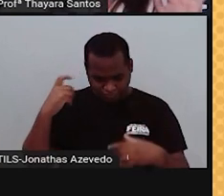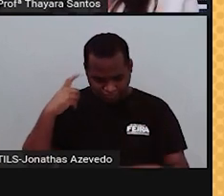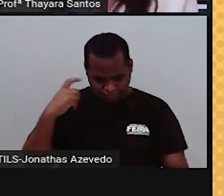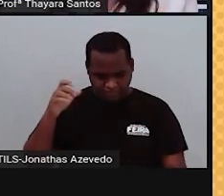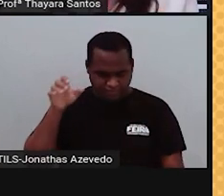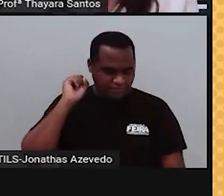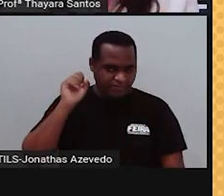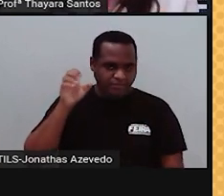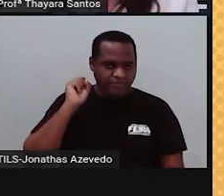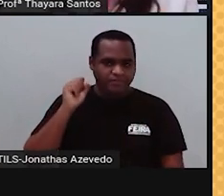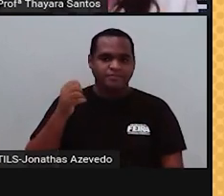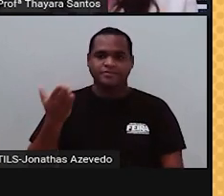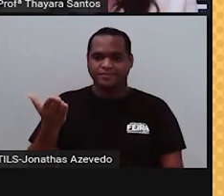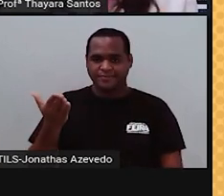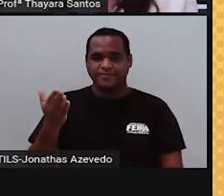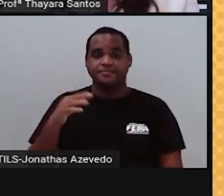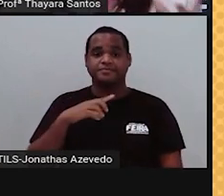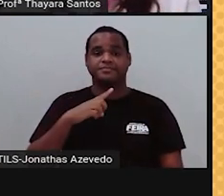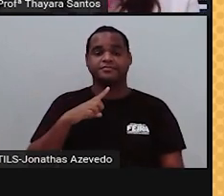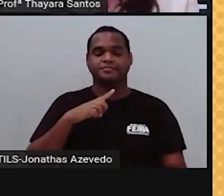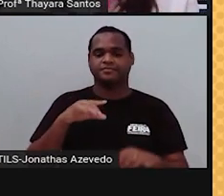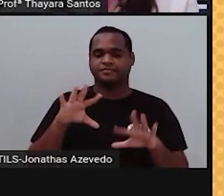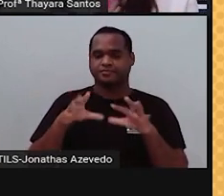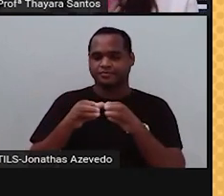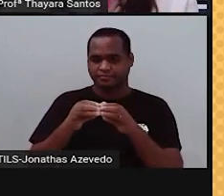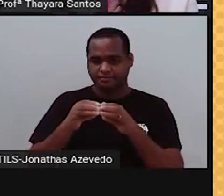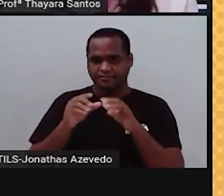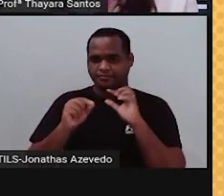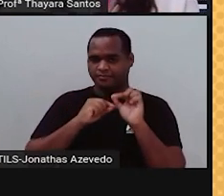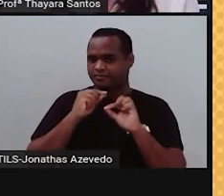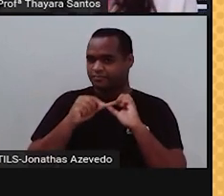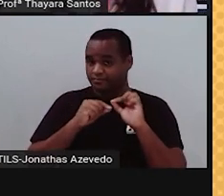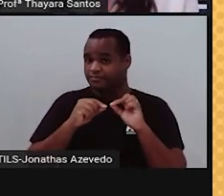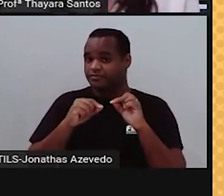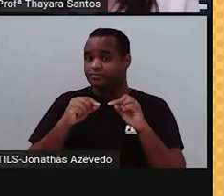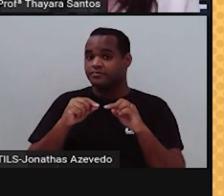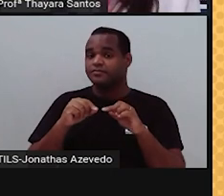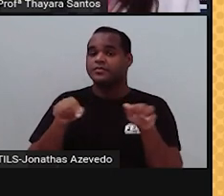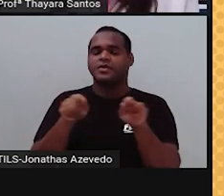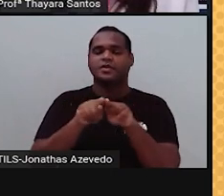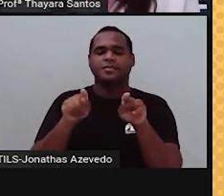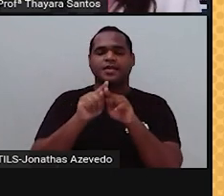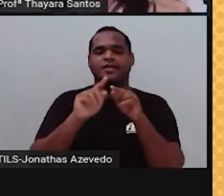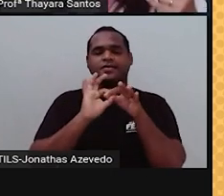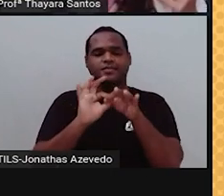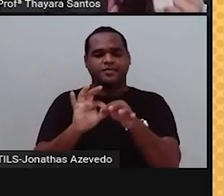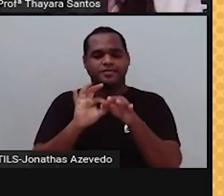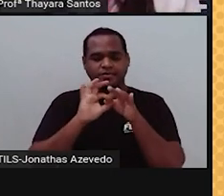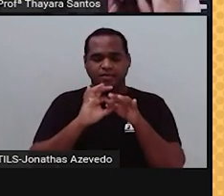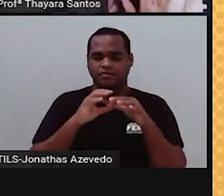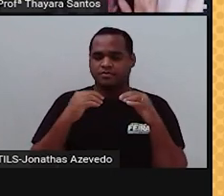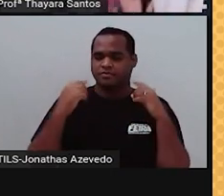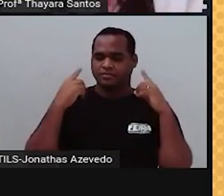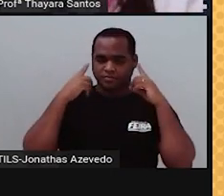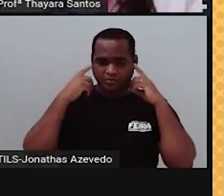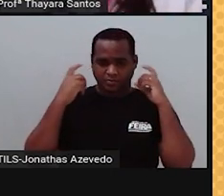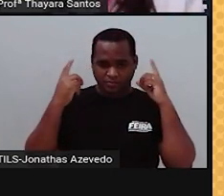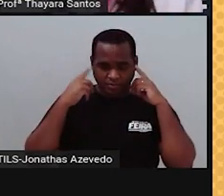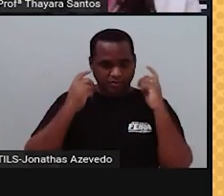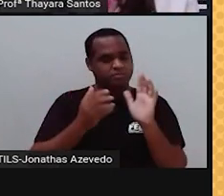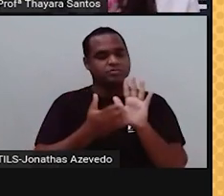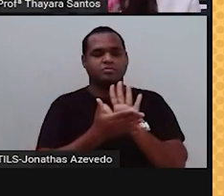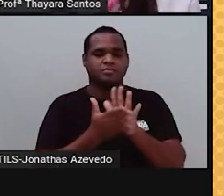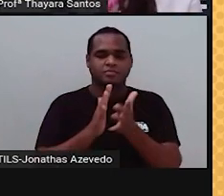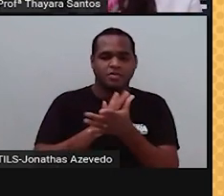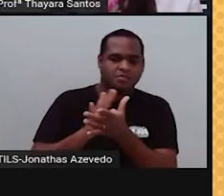E esse último grupo, que são os mecanorreceptores, eles estão mais relacionados com a audição e com o tato.